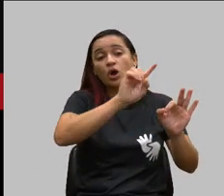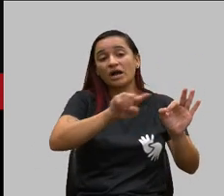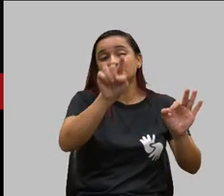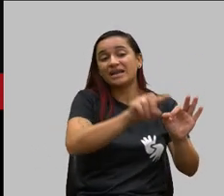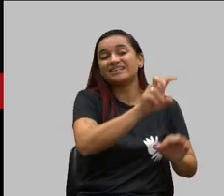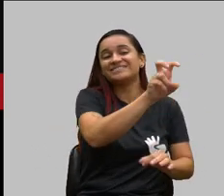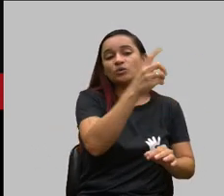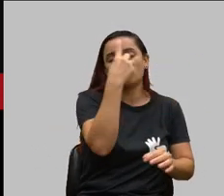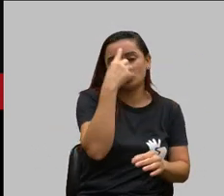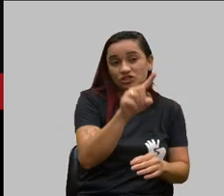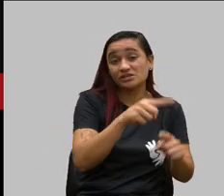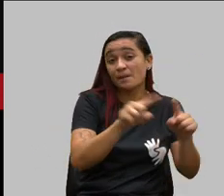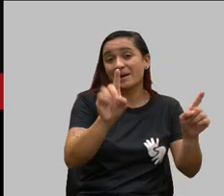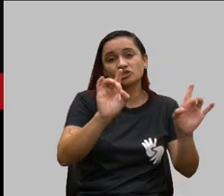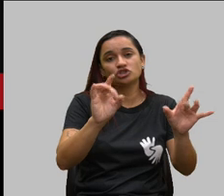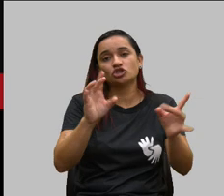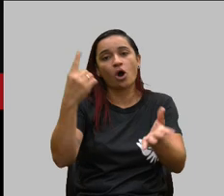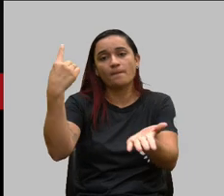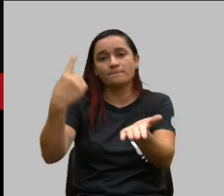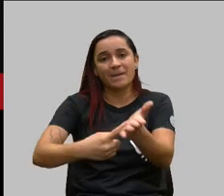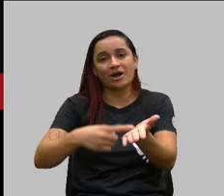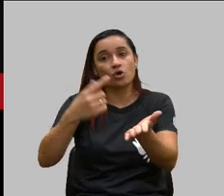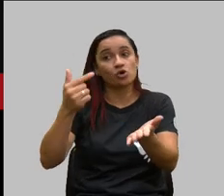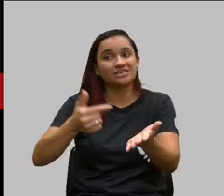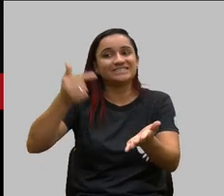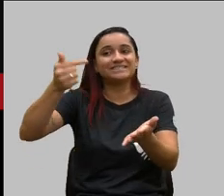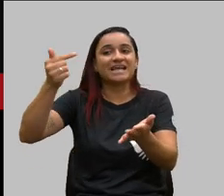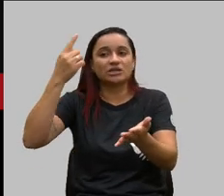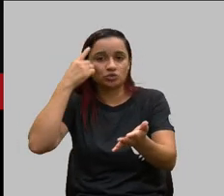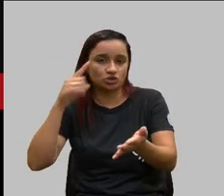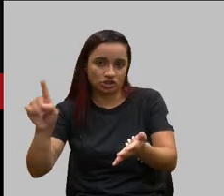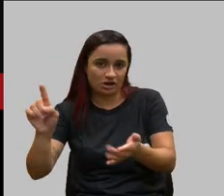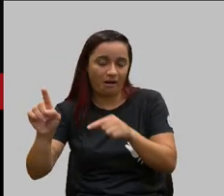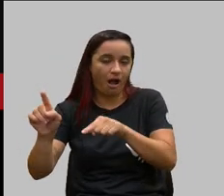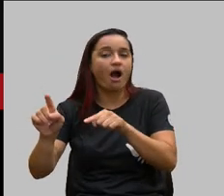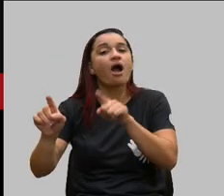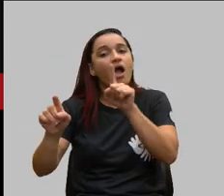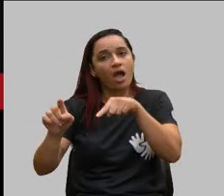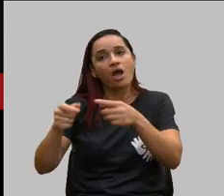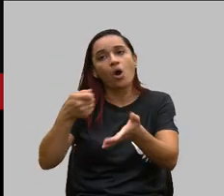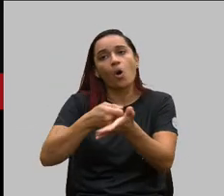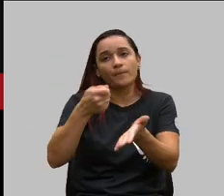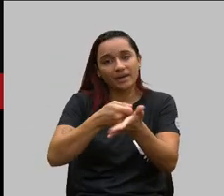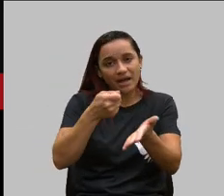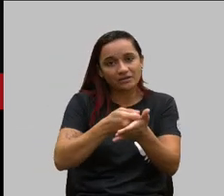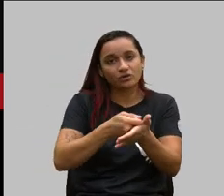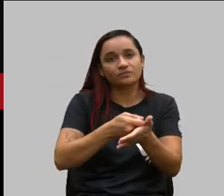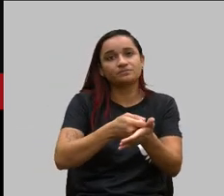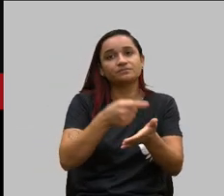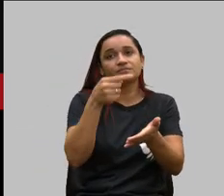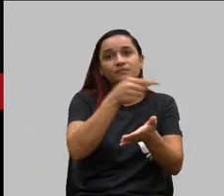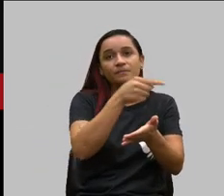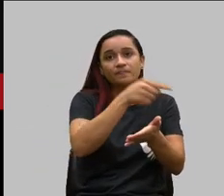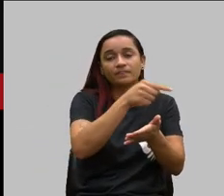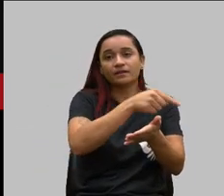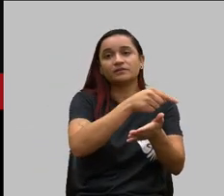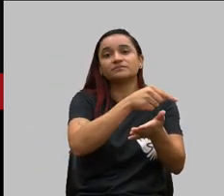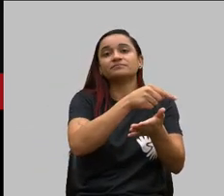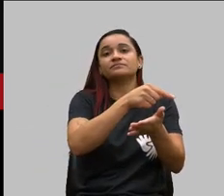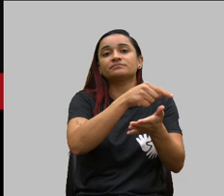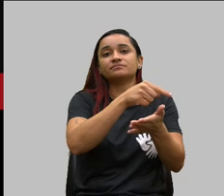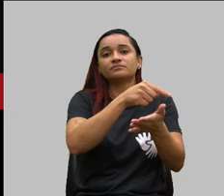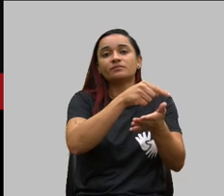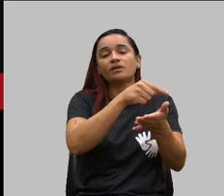marcou no sétimo dia útil obrigatoriamente a operadora tem que cobrir a despesa